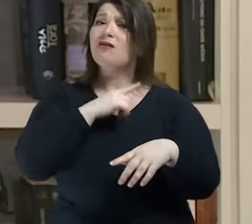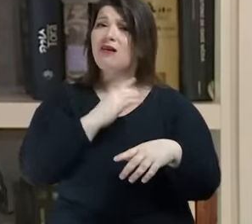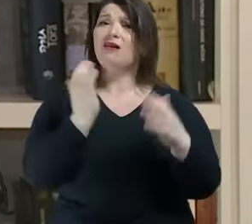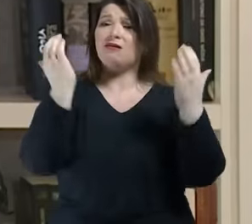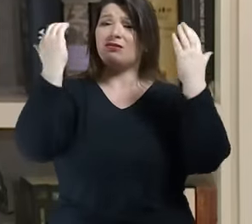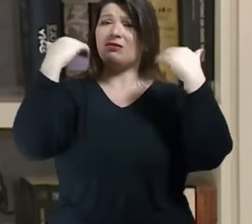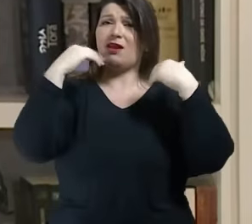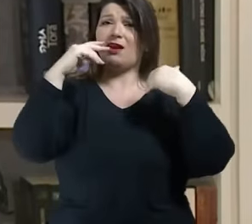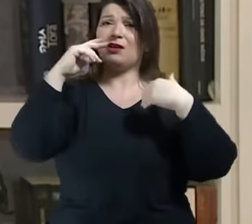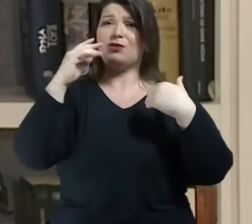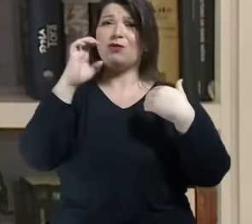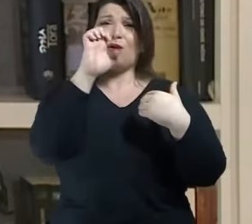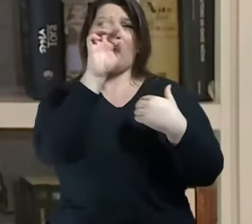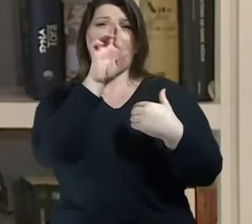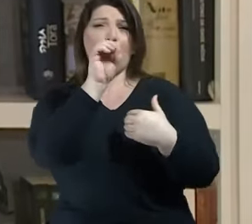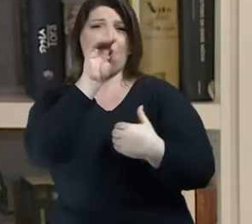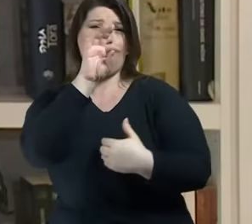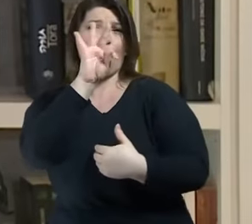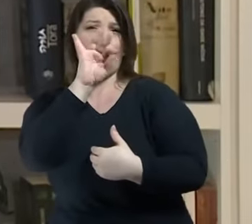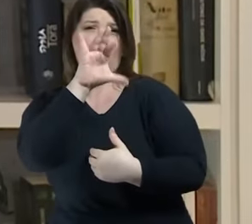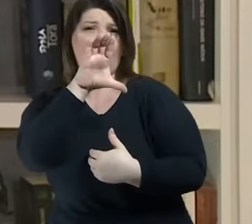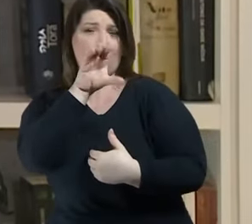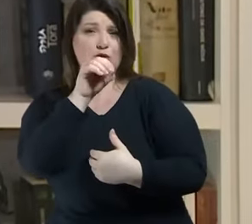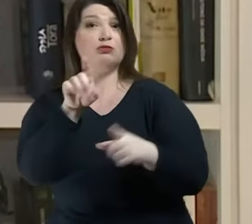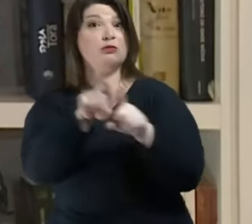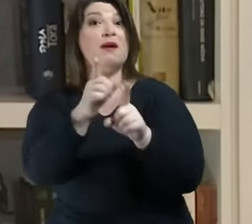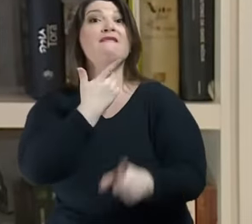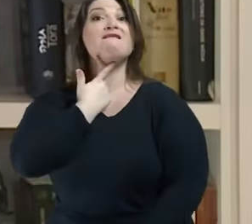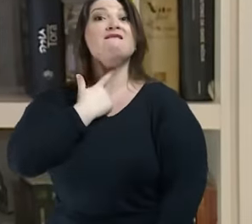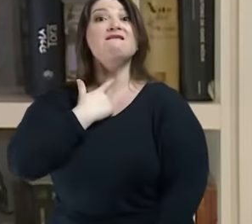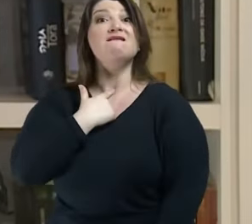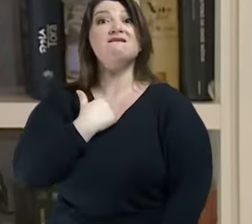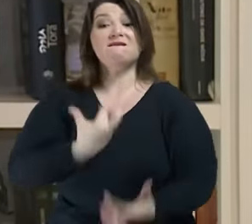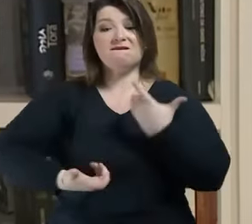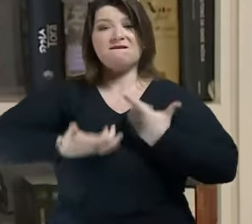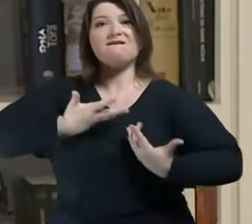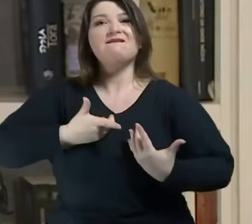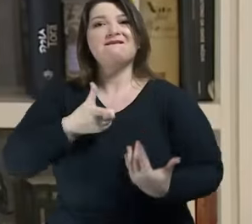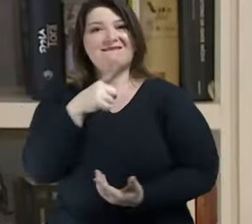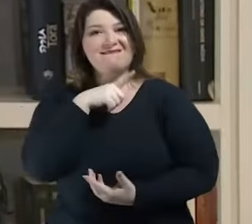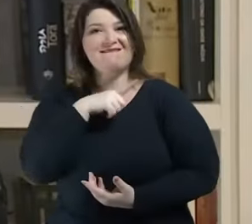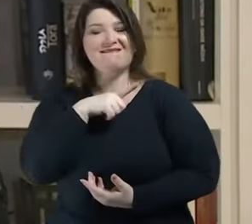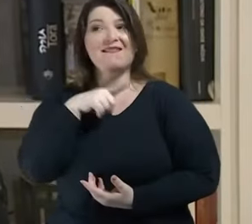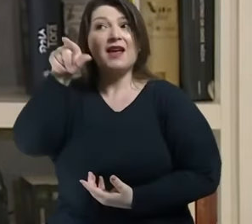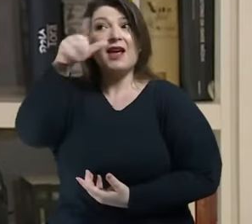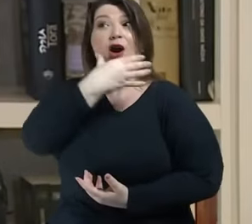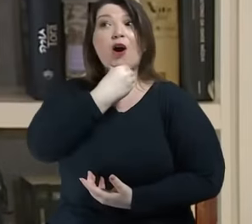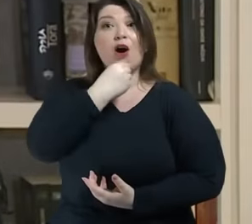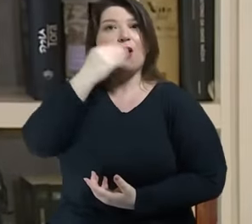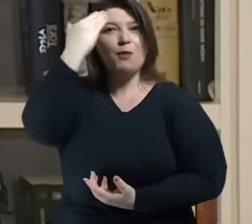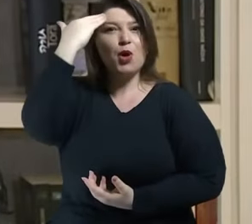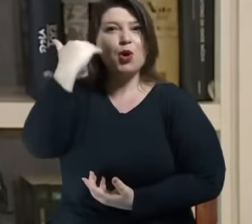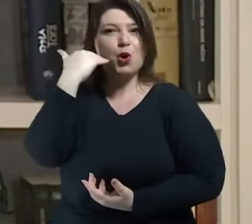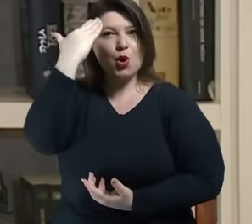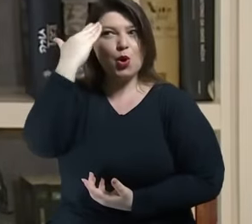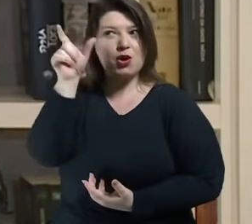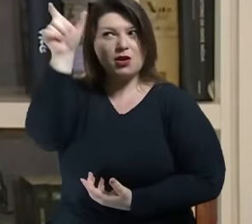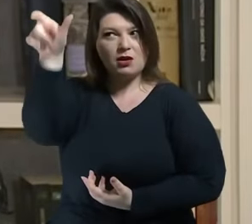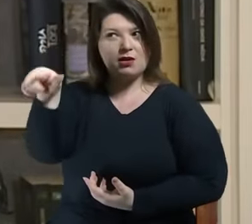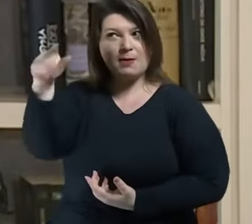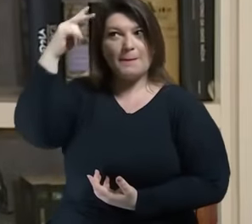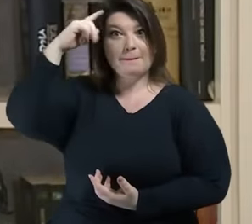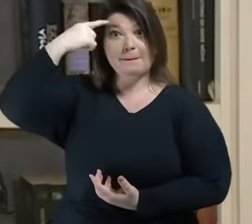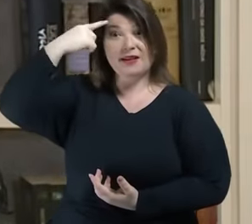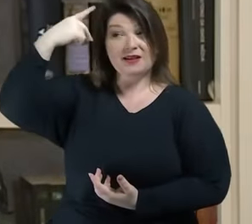é exatamente o texto do nosso pensador Bin Shun Han, na Sociedade do Cansaço, eu peguei a edição da